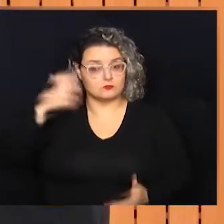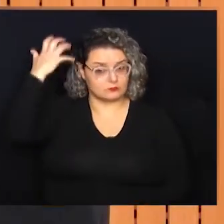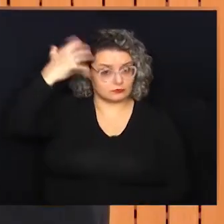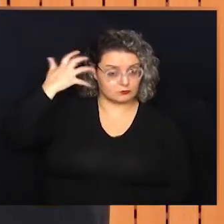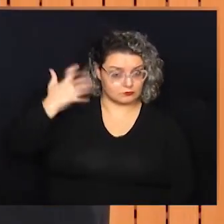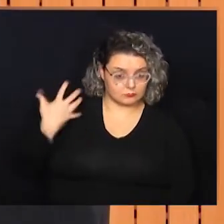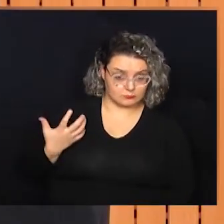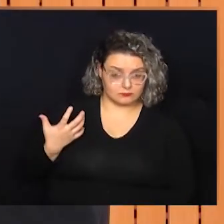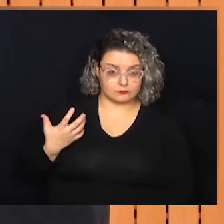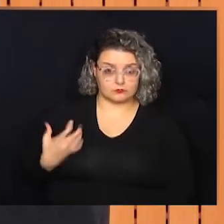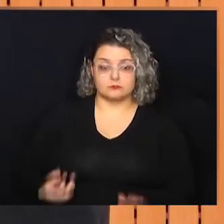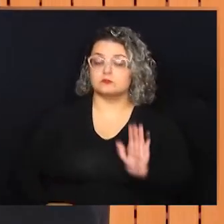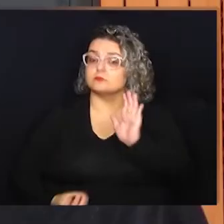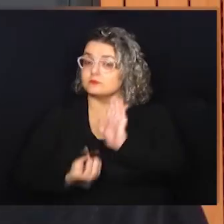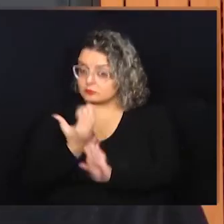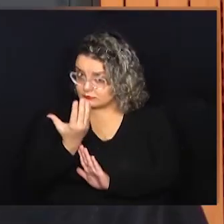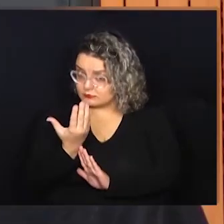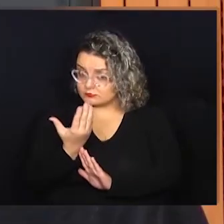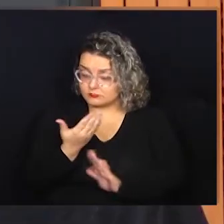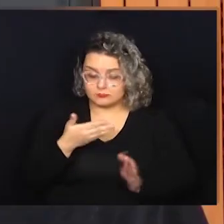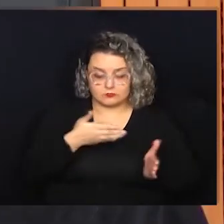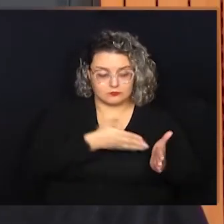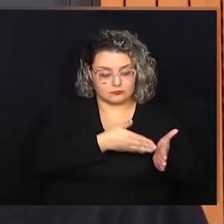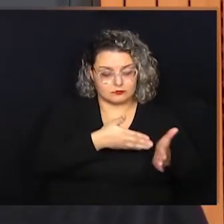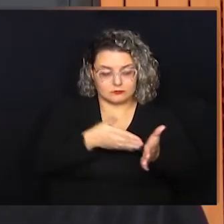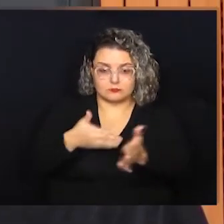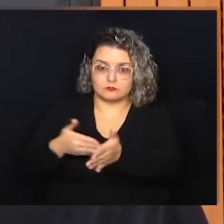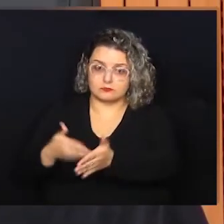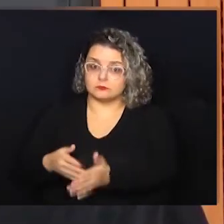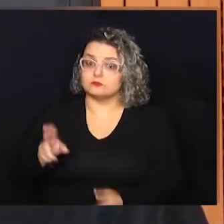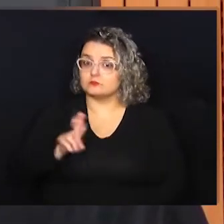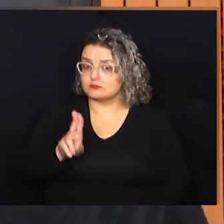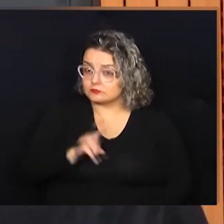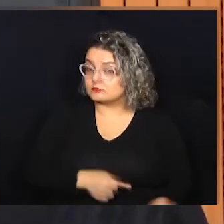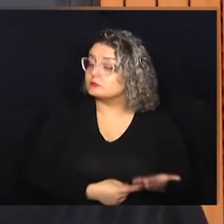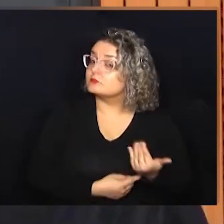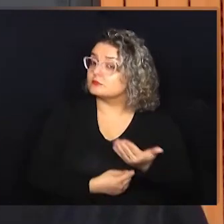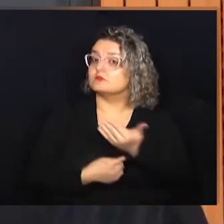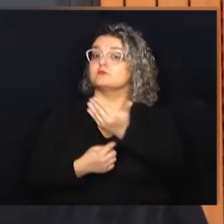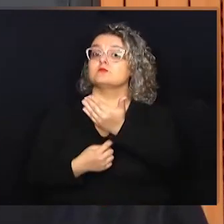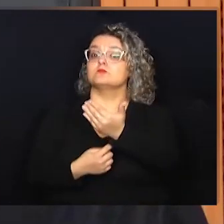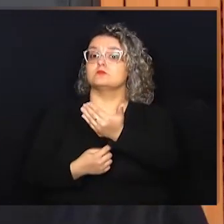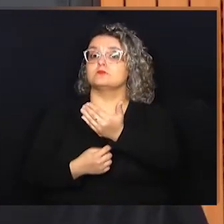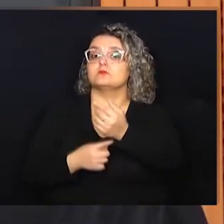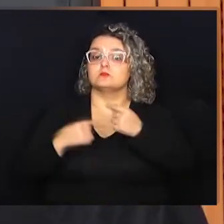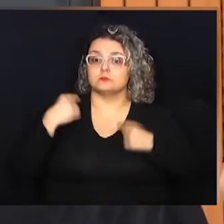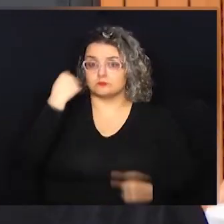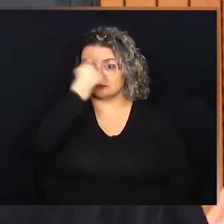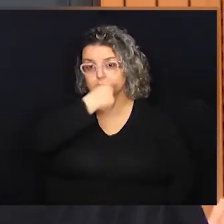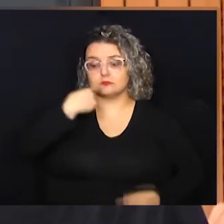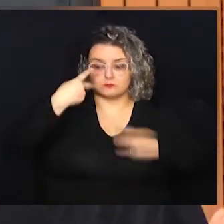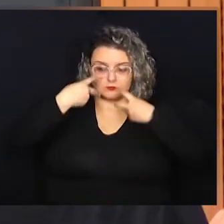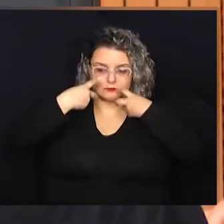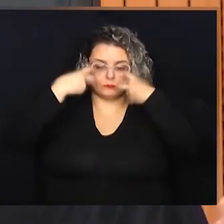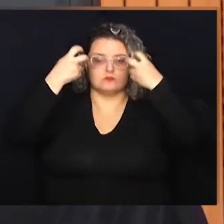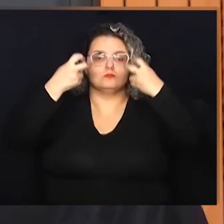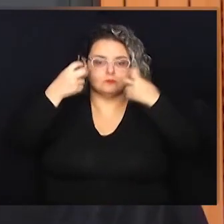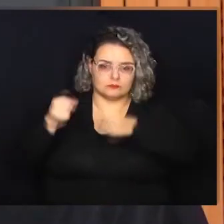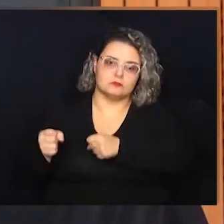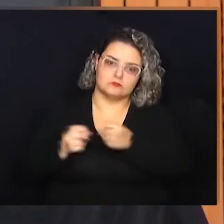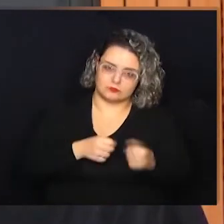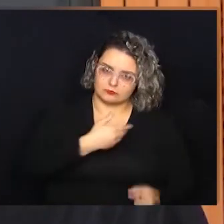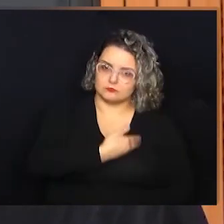vereadora Guida Calisto, que estabelece restrições do uso de tecnologias de reconhecimento